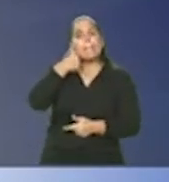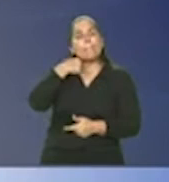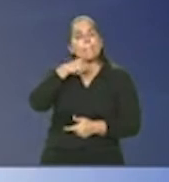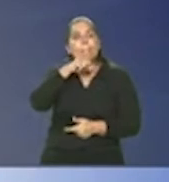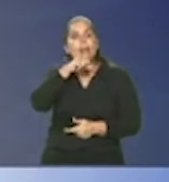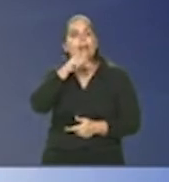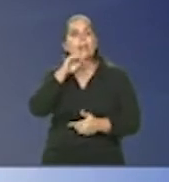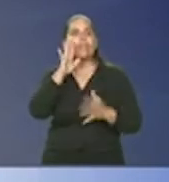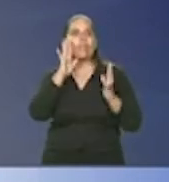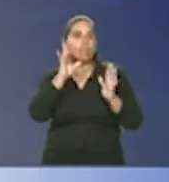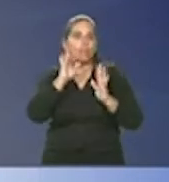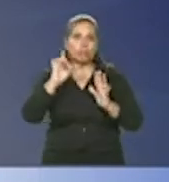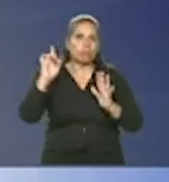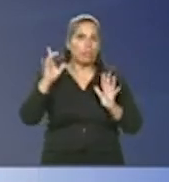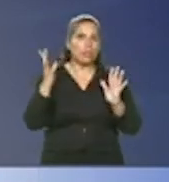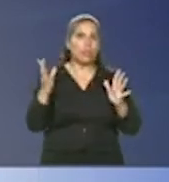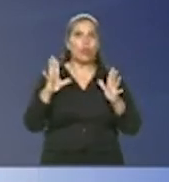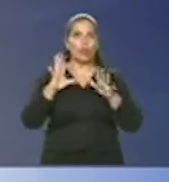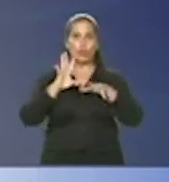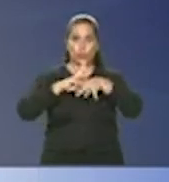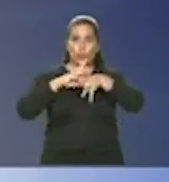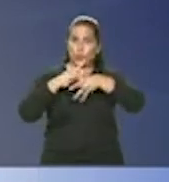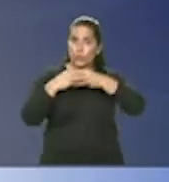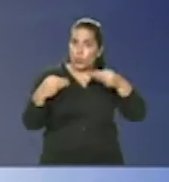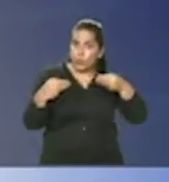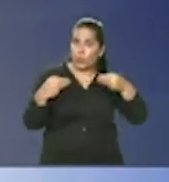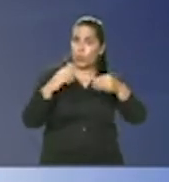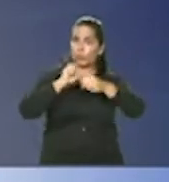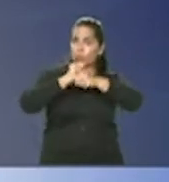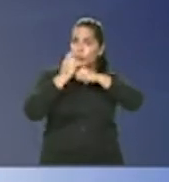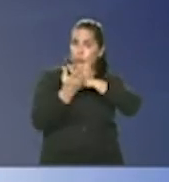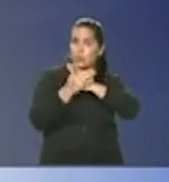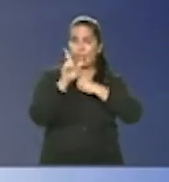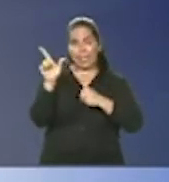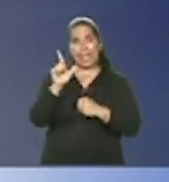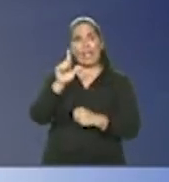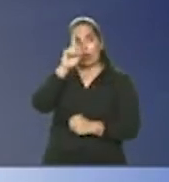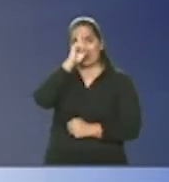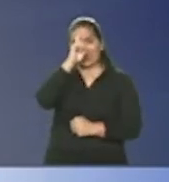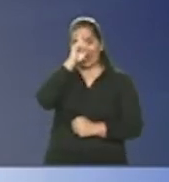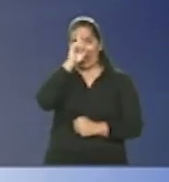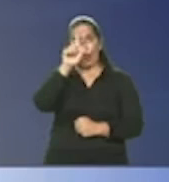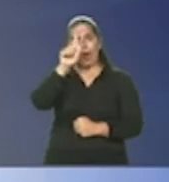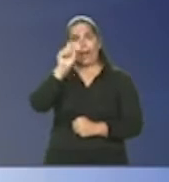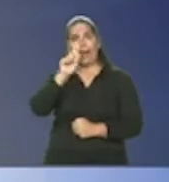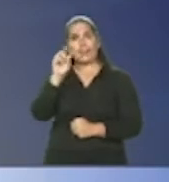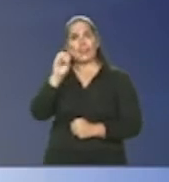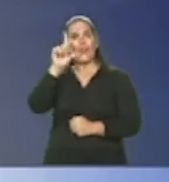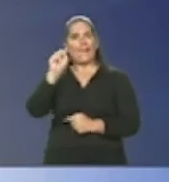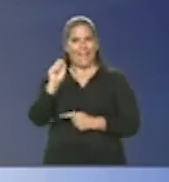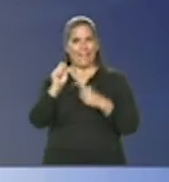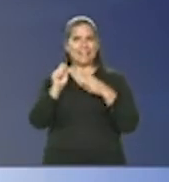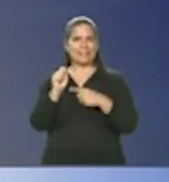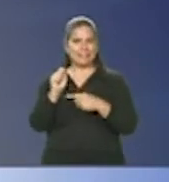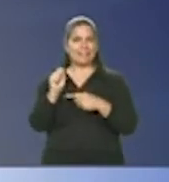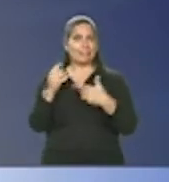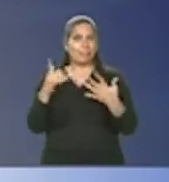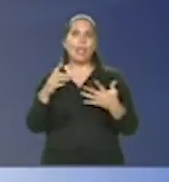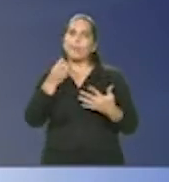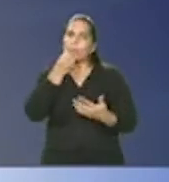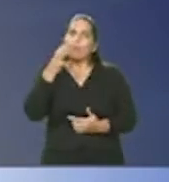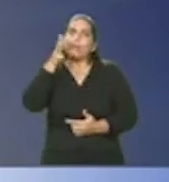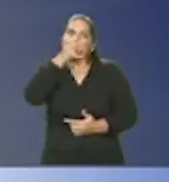graças a Deus se recuperou no Gazola uma grande vitória que nós